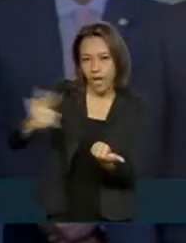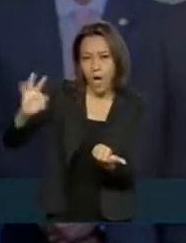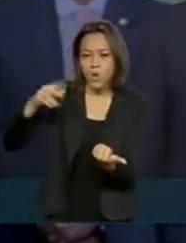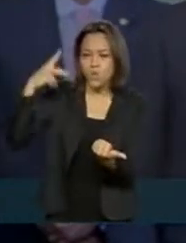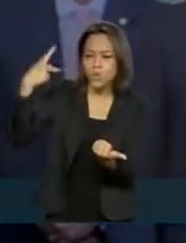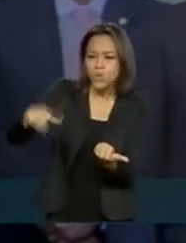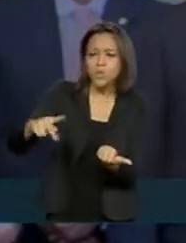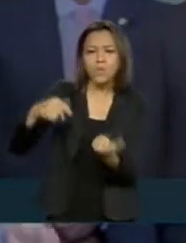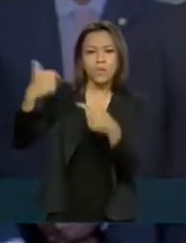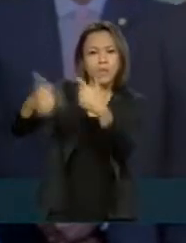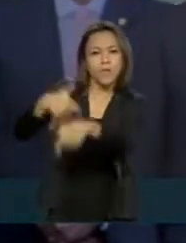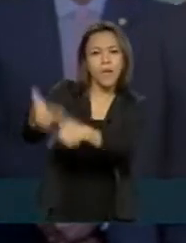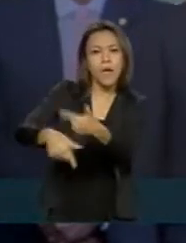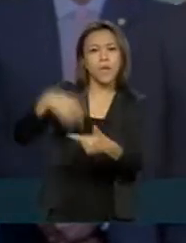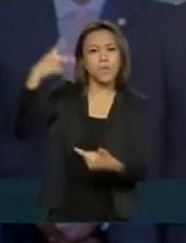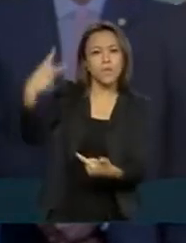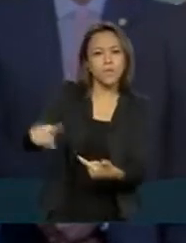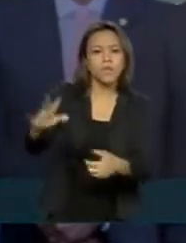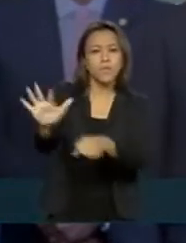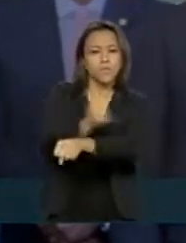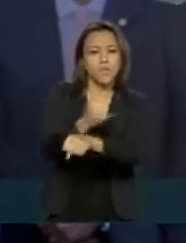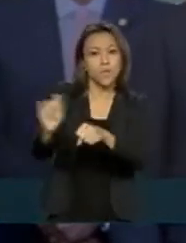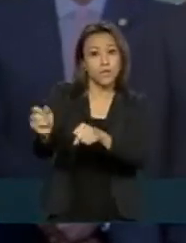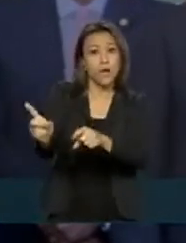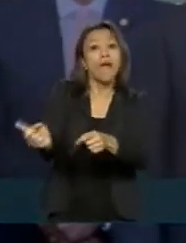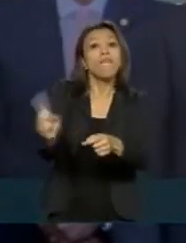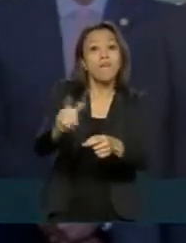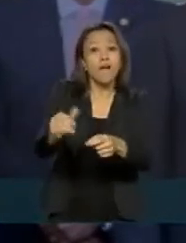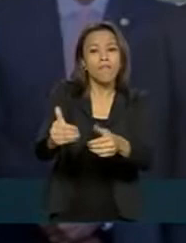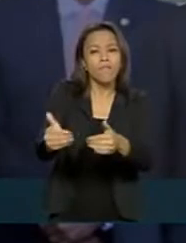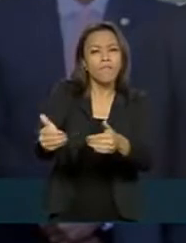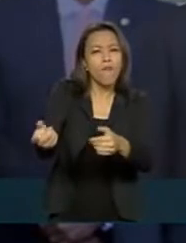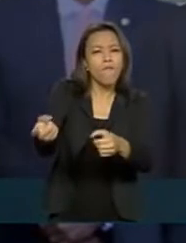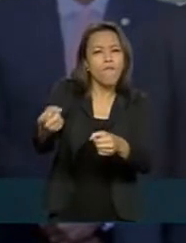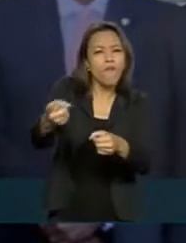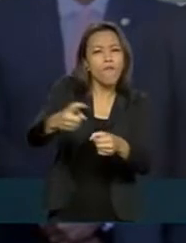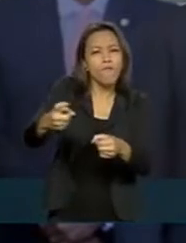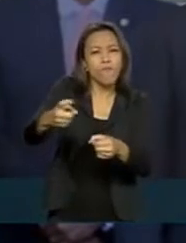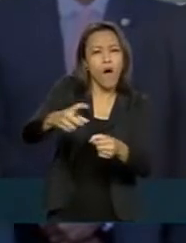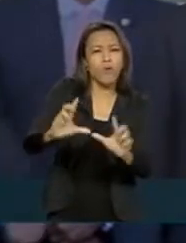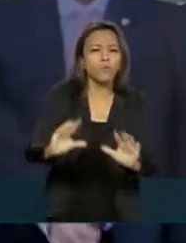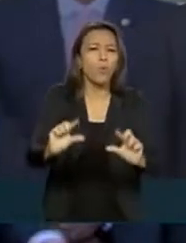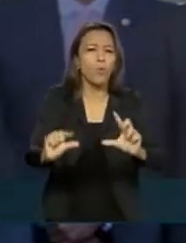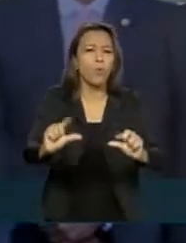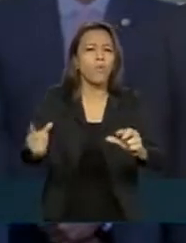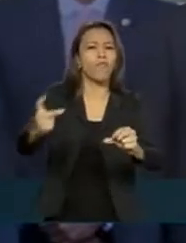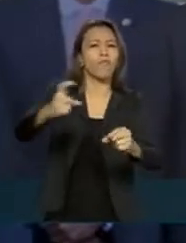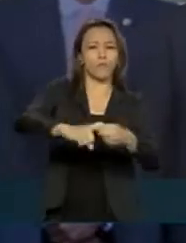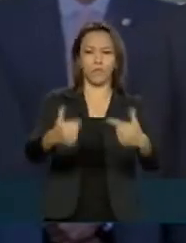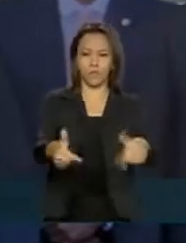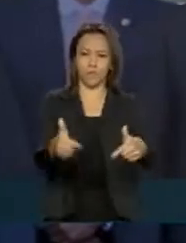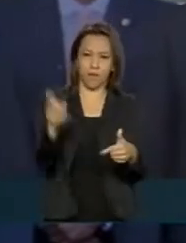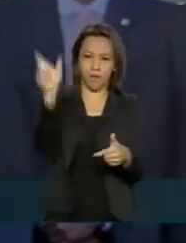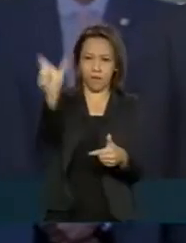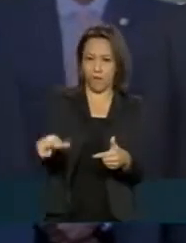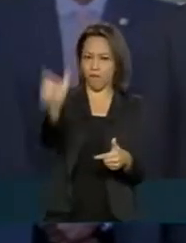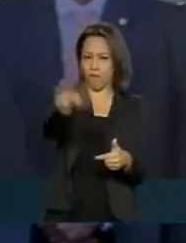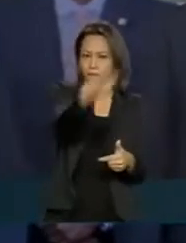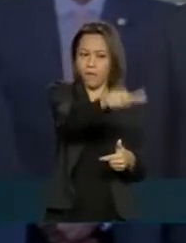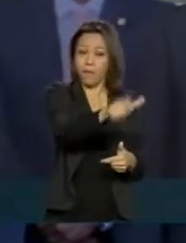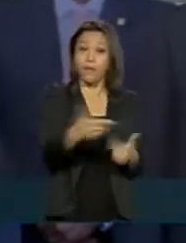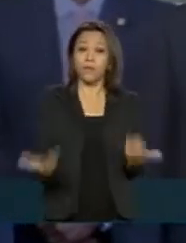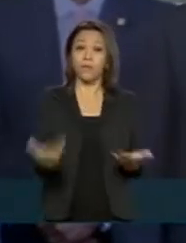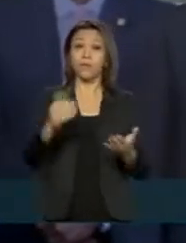o seu trabalho, a sua ferramenta de trabalho e vai voltando aos poucos a sua vida normal, trabalhando, o Congresso